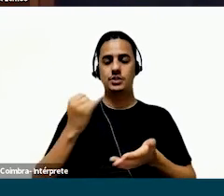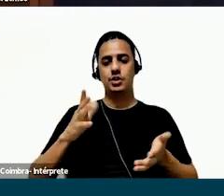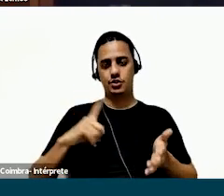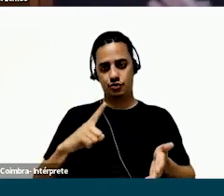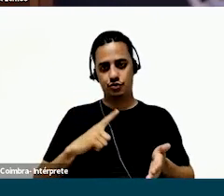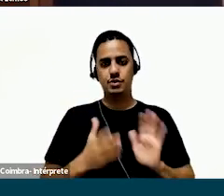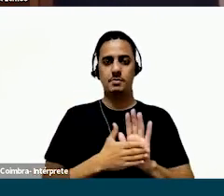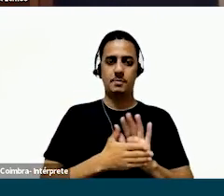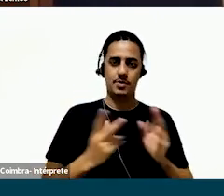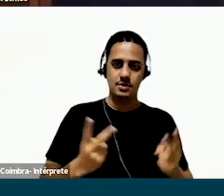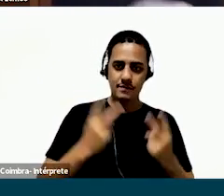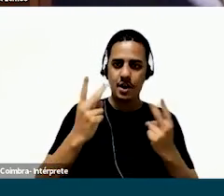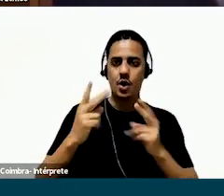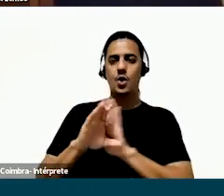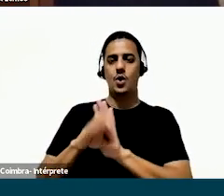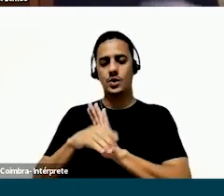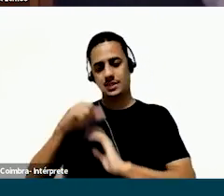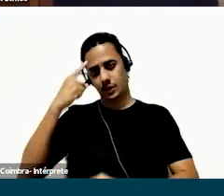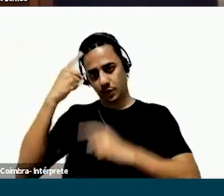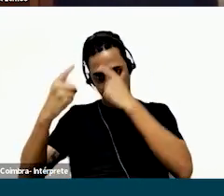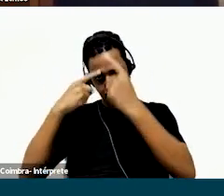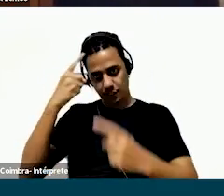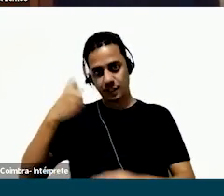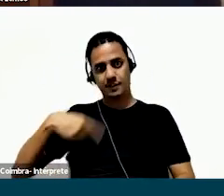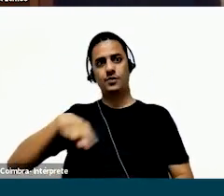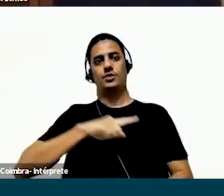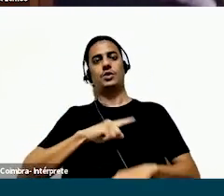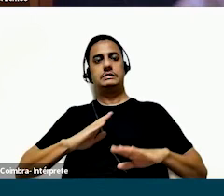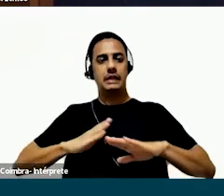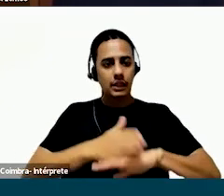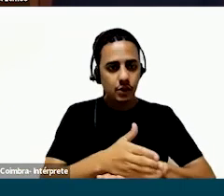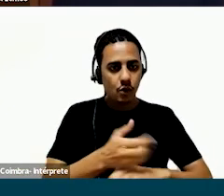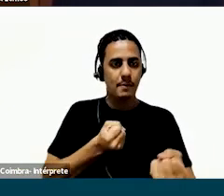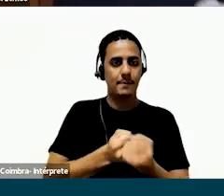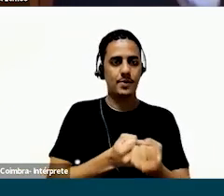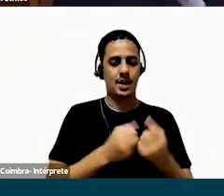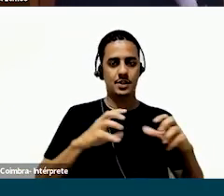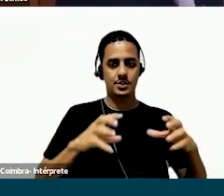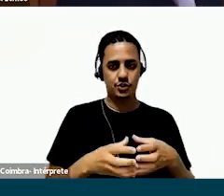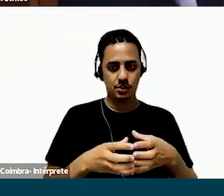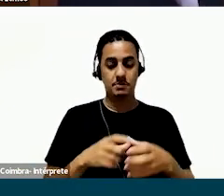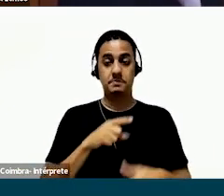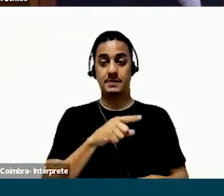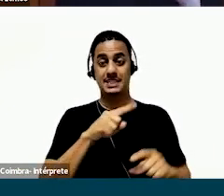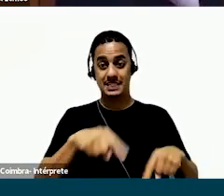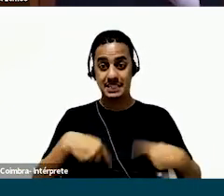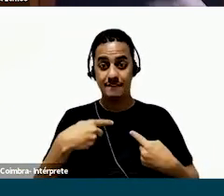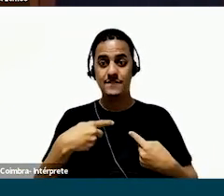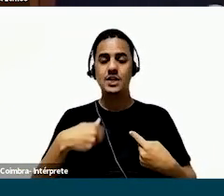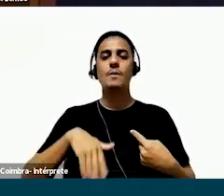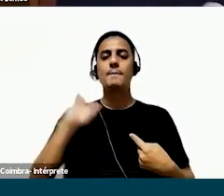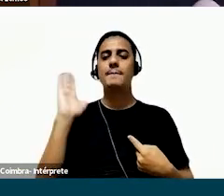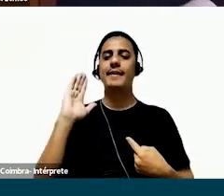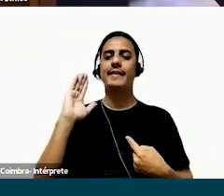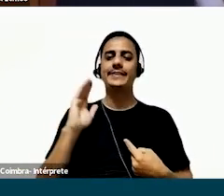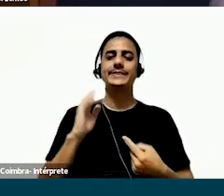importantes já tinham sido tomadas, como a proposta de valor e o conceito criativo, quando a Handmade chegou para apoiar então esse time. Então, o